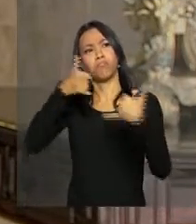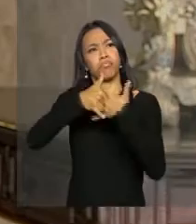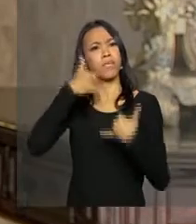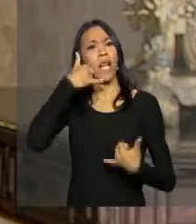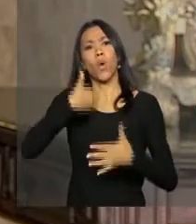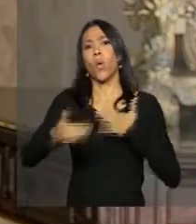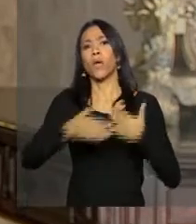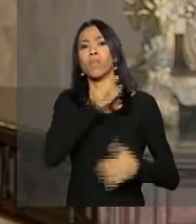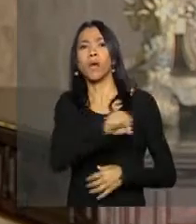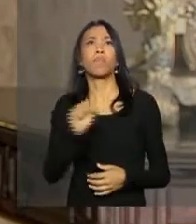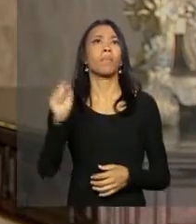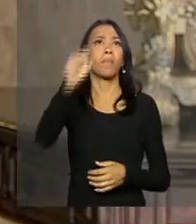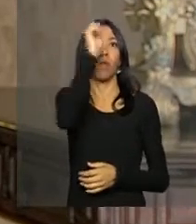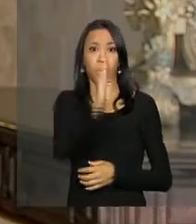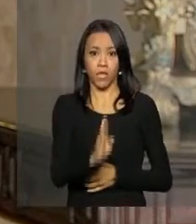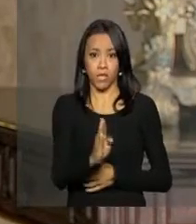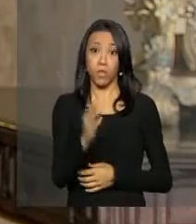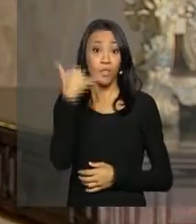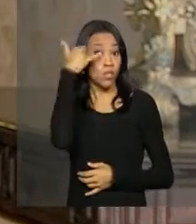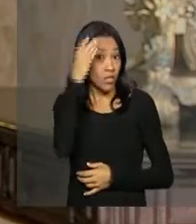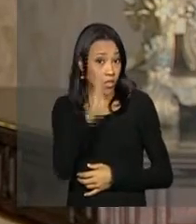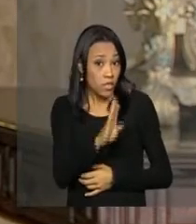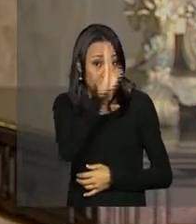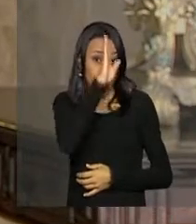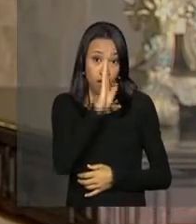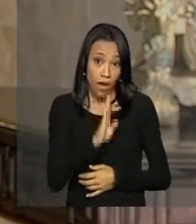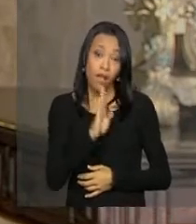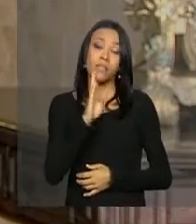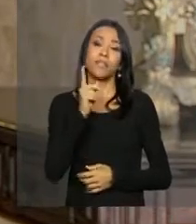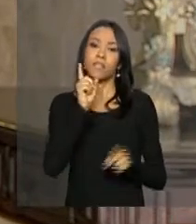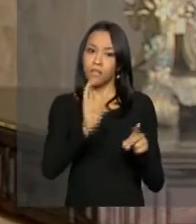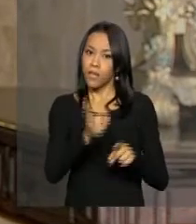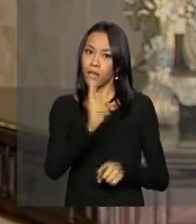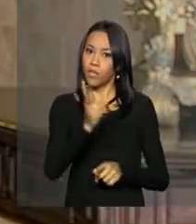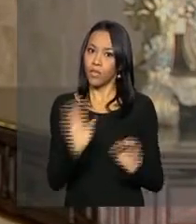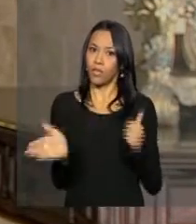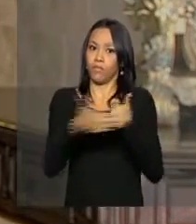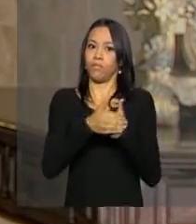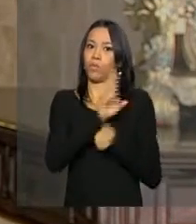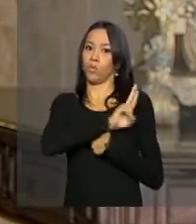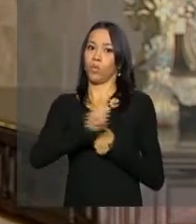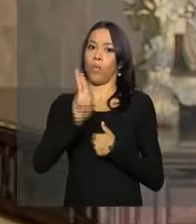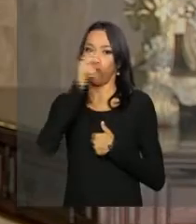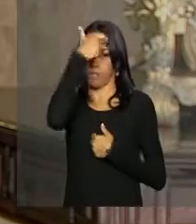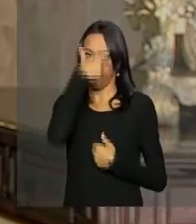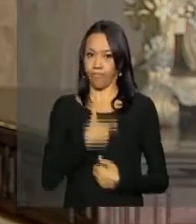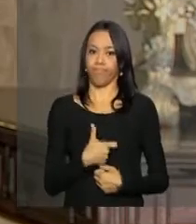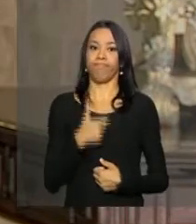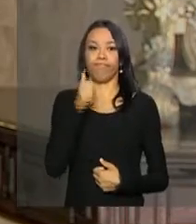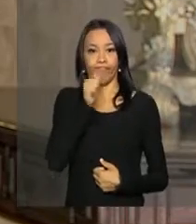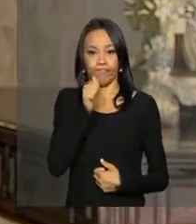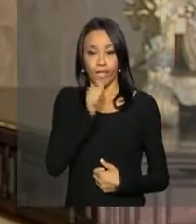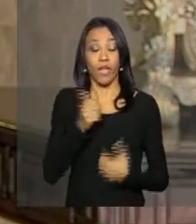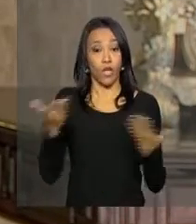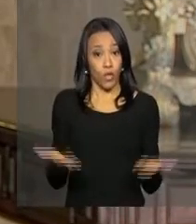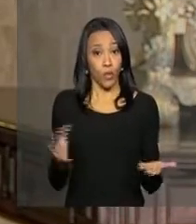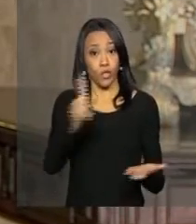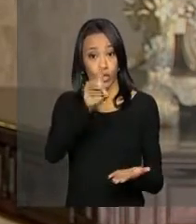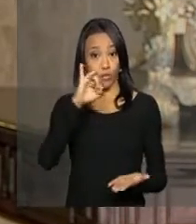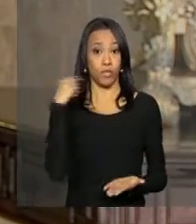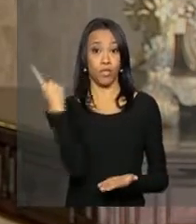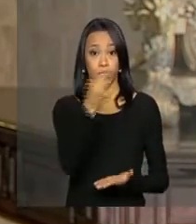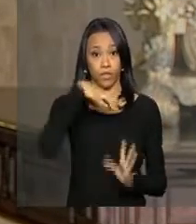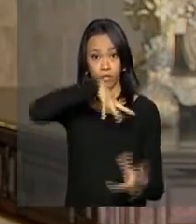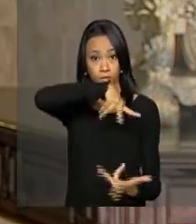lugar do país de graça e preservando a identidade da mulher. E hoje, no Dia Internacional da Mulher, como você